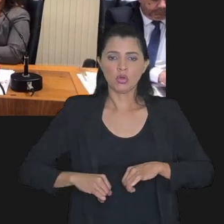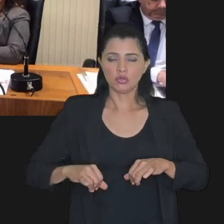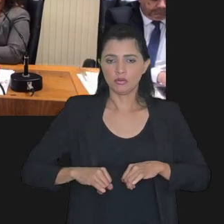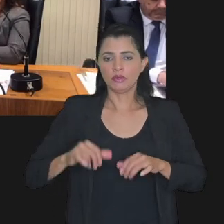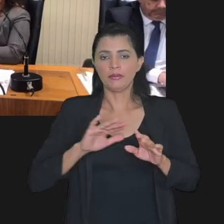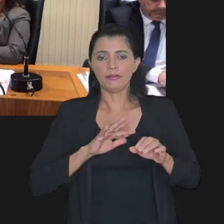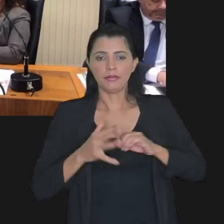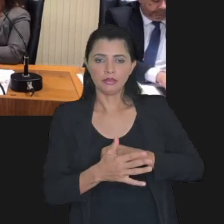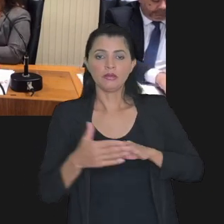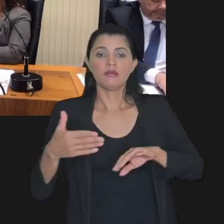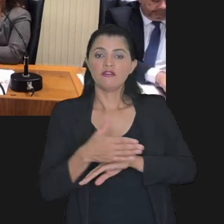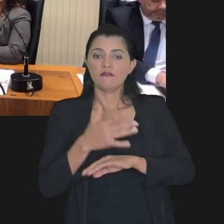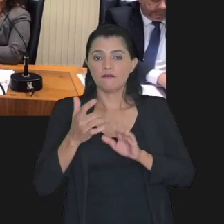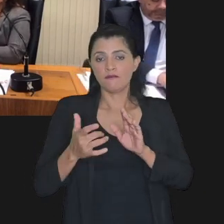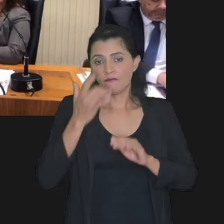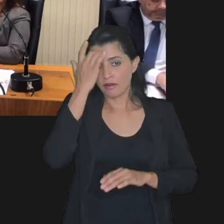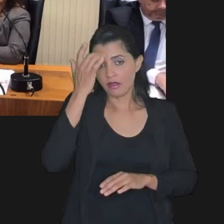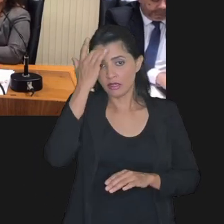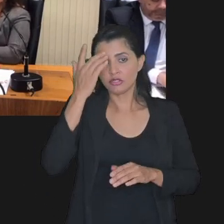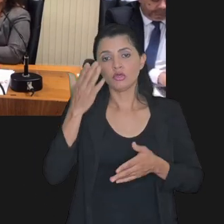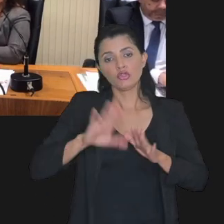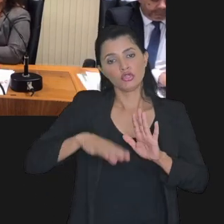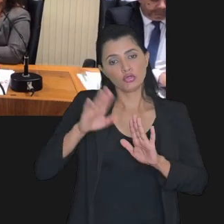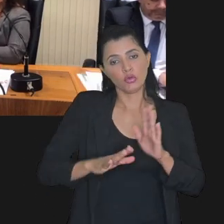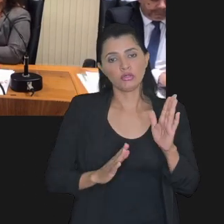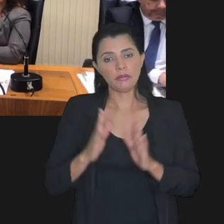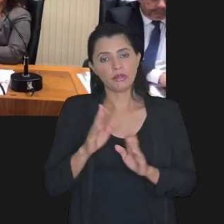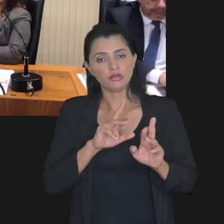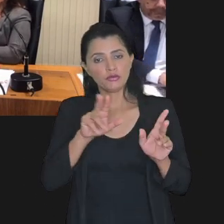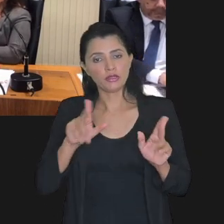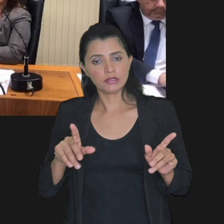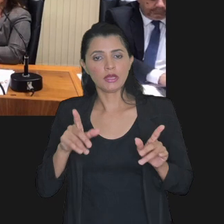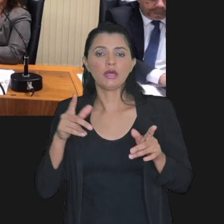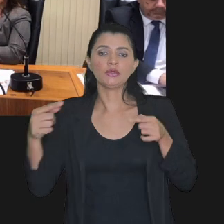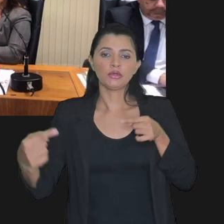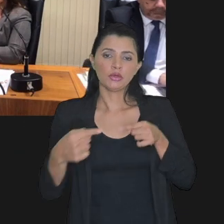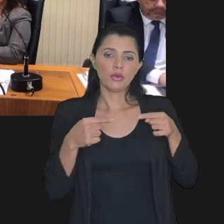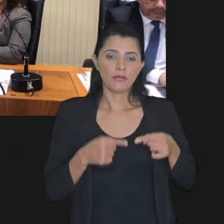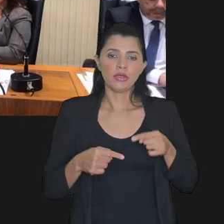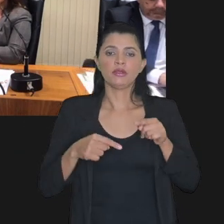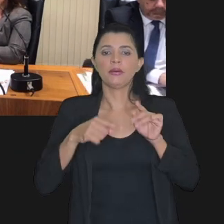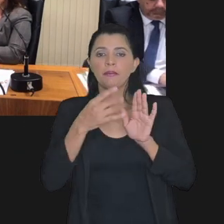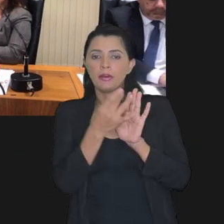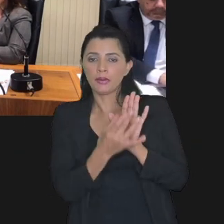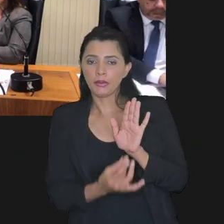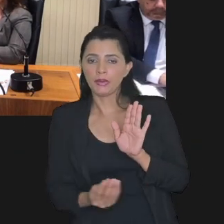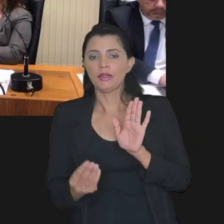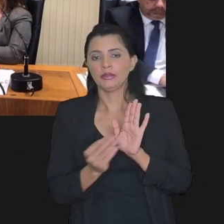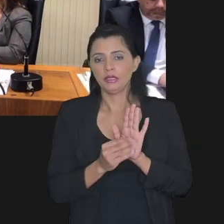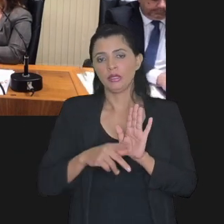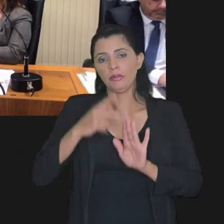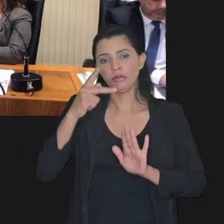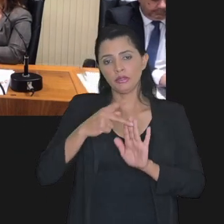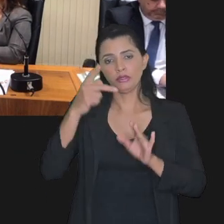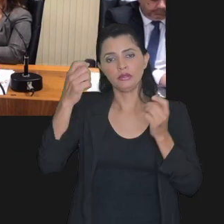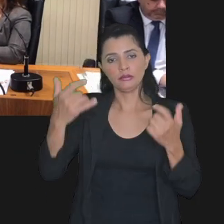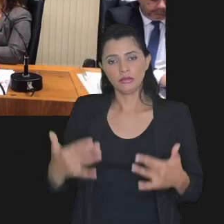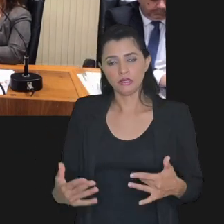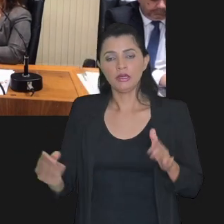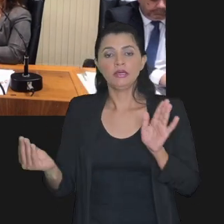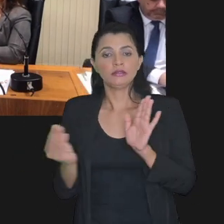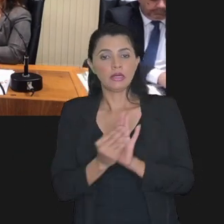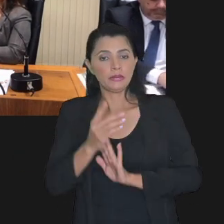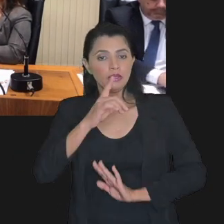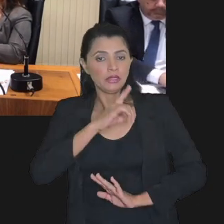entrada facilitada, descontos e prazos diferenciados de pagamento conforme a modalidade que está explicada em suas portarias. Aqui entra também